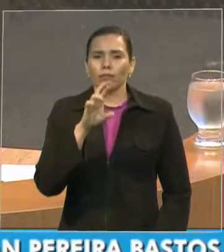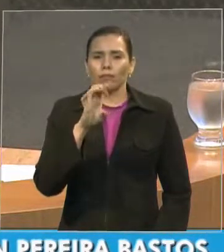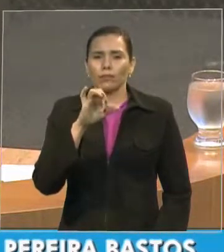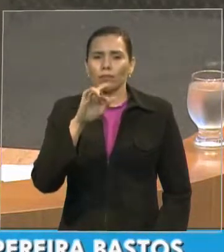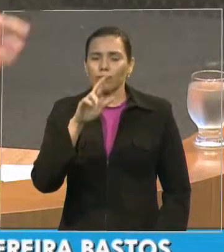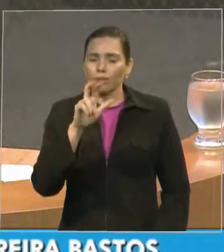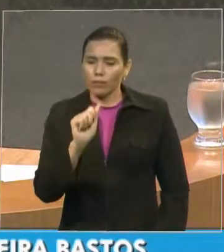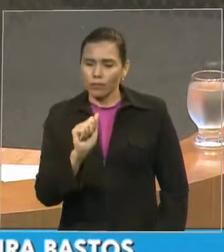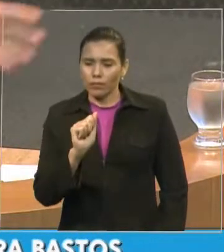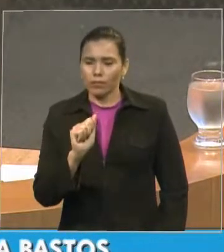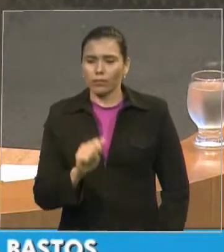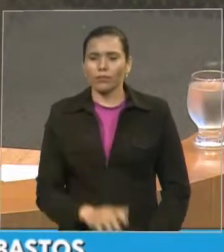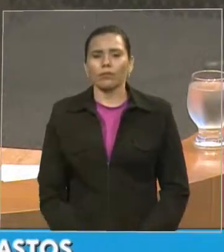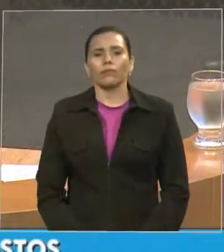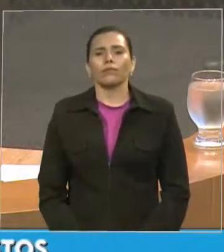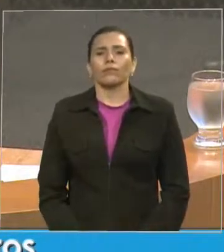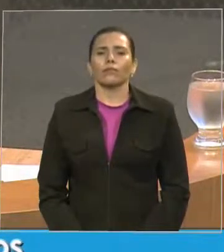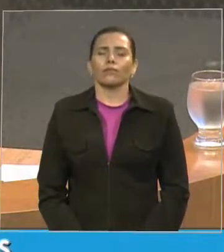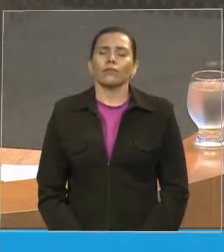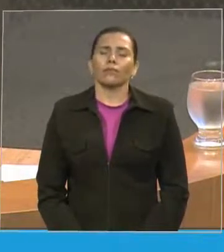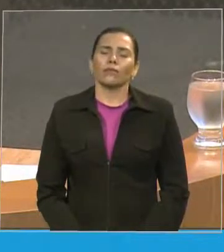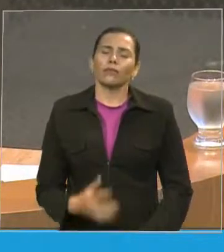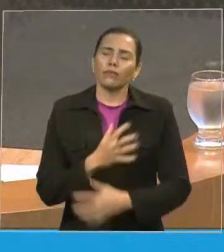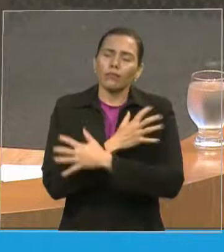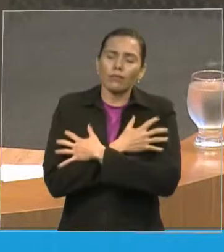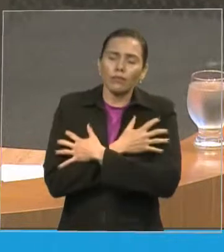manda um abraço assim como aos homenageados